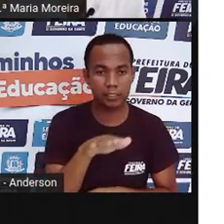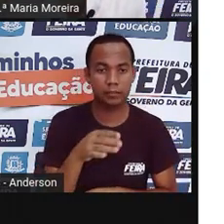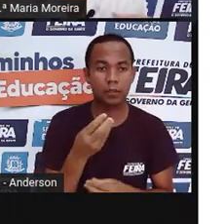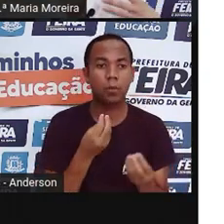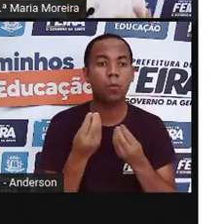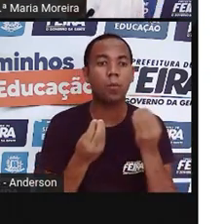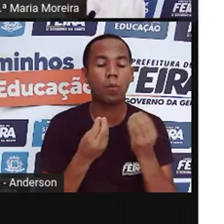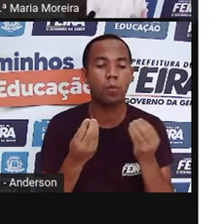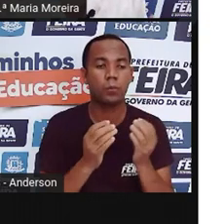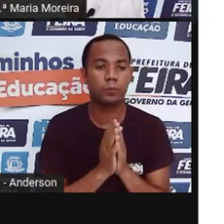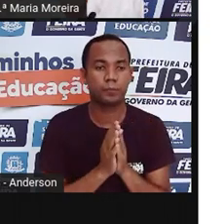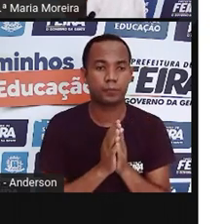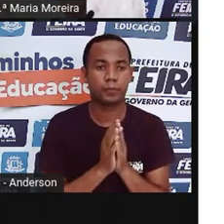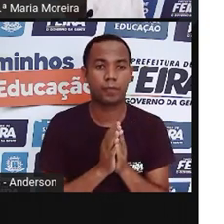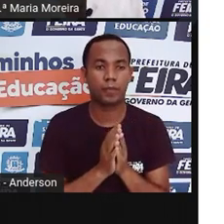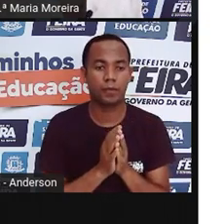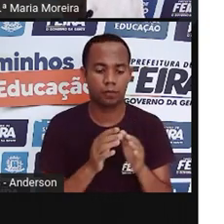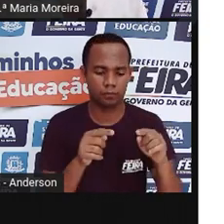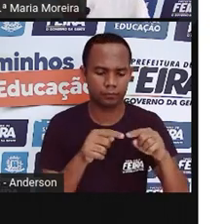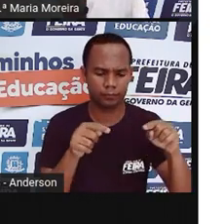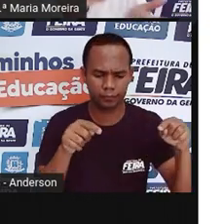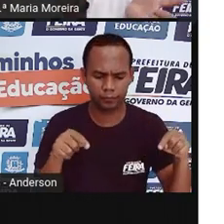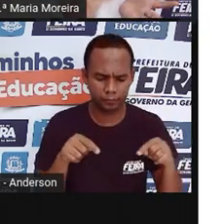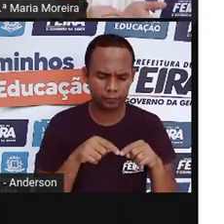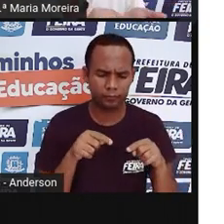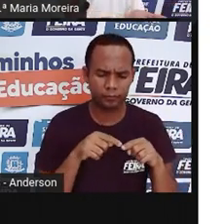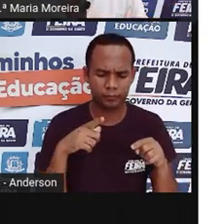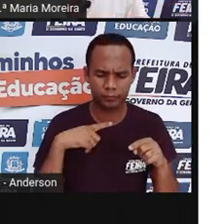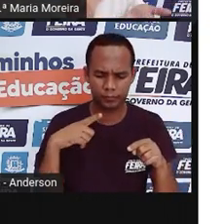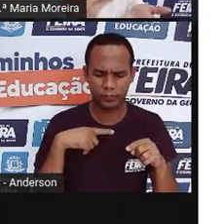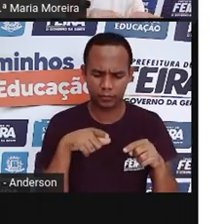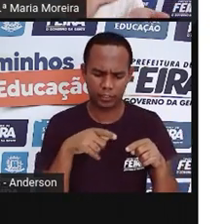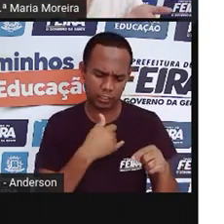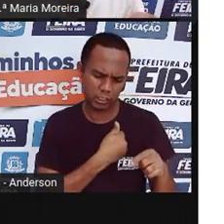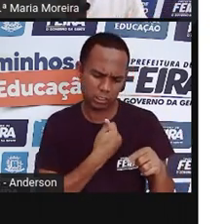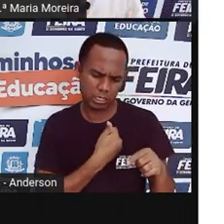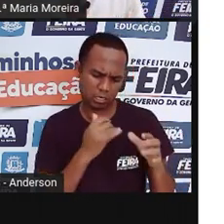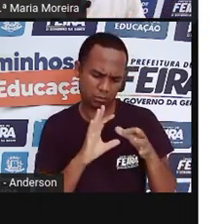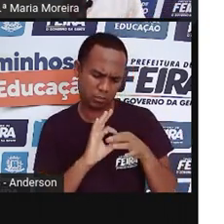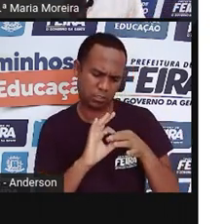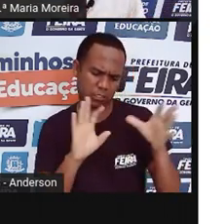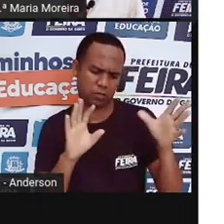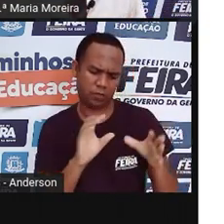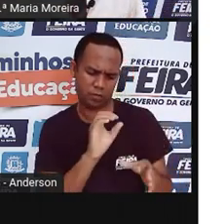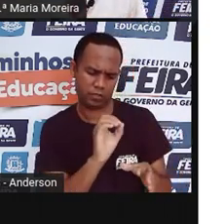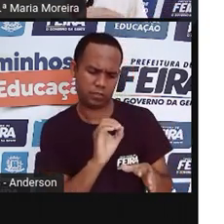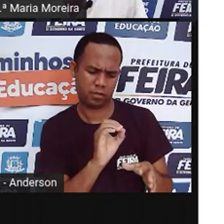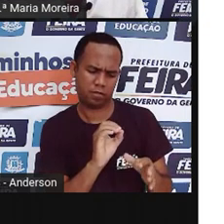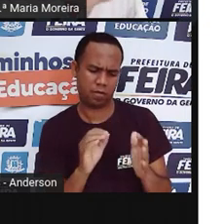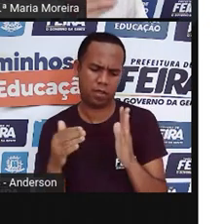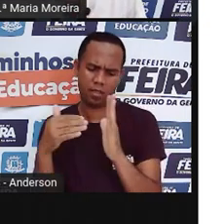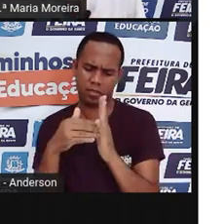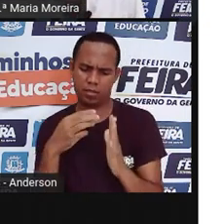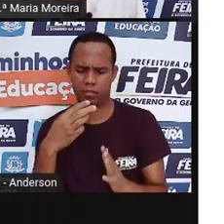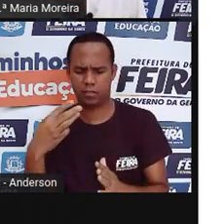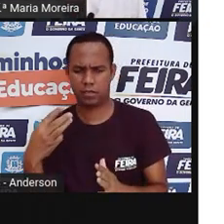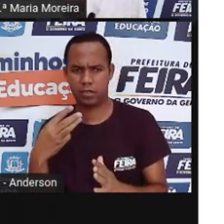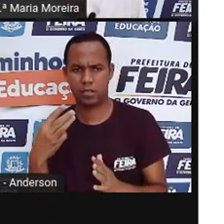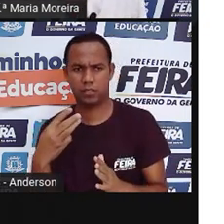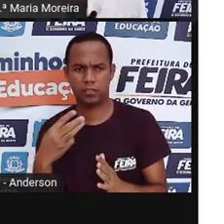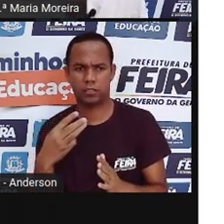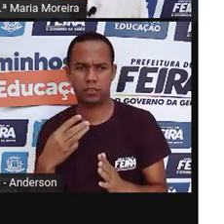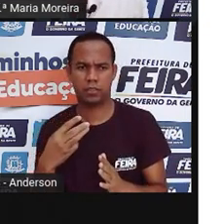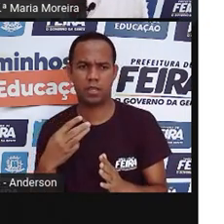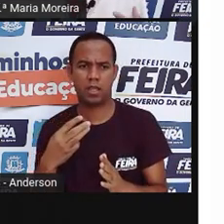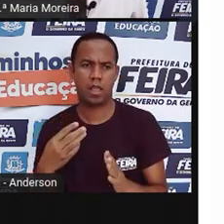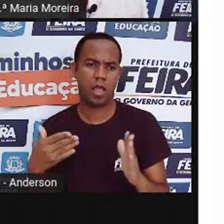certo? Então, por isso que na caixa dos brinquedos vem lá a faixa etária, de zero a três anos, né? Até seis anos.